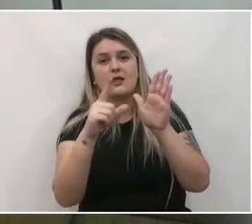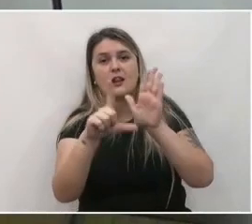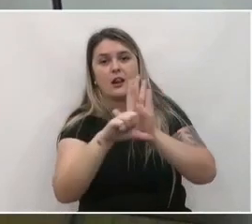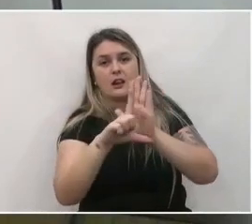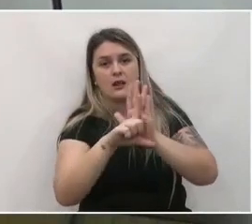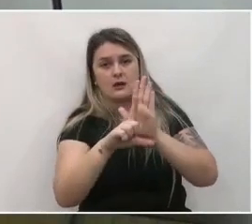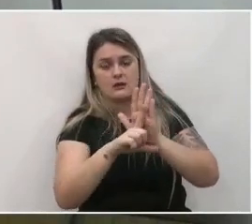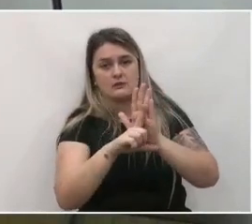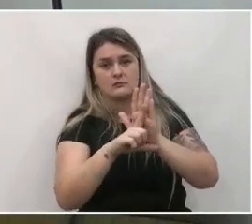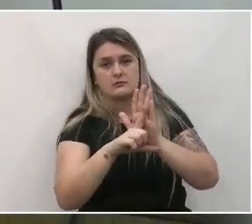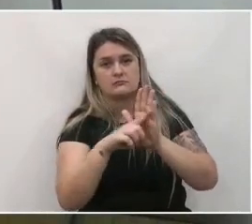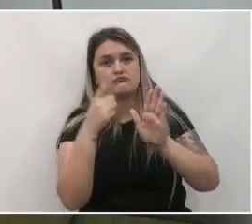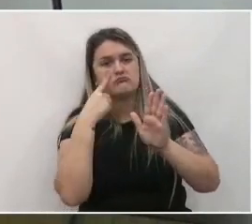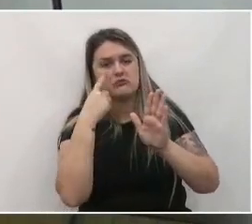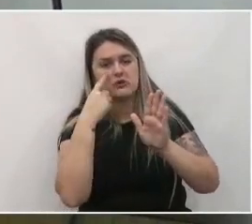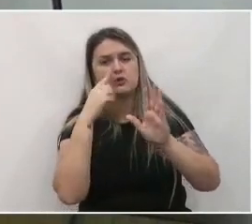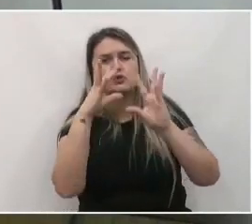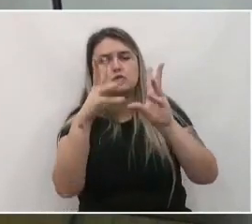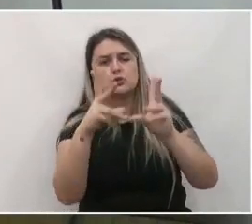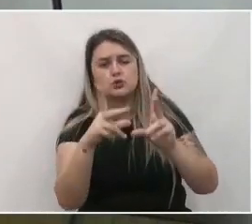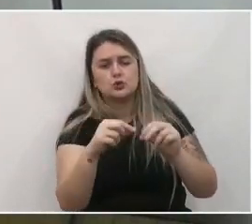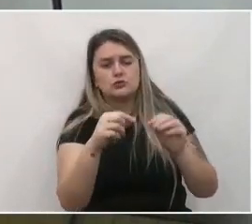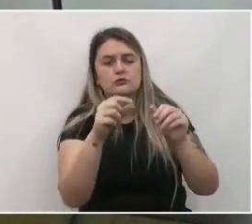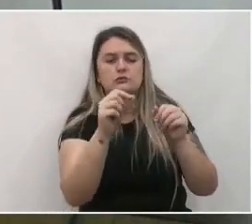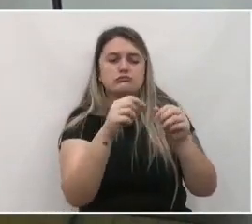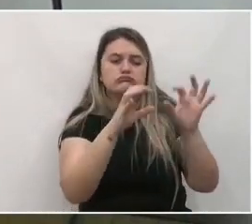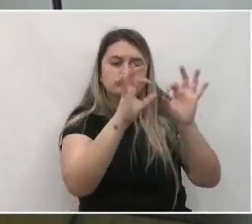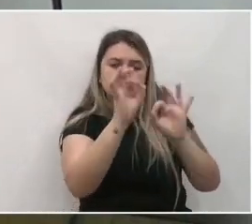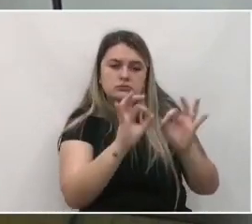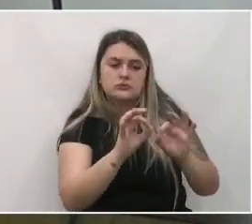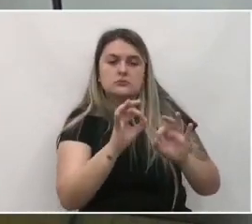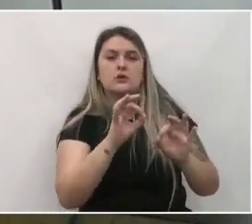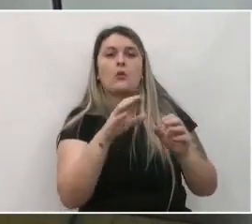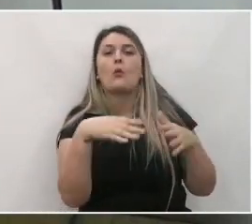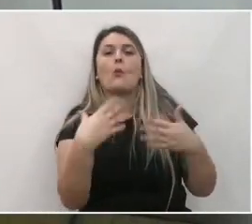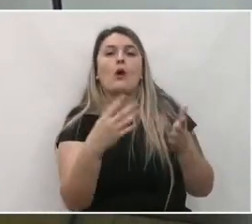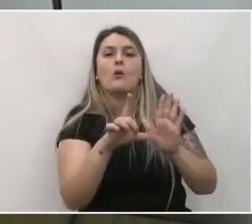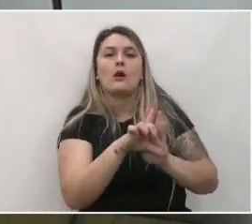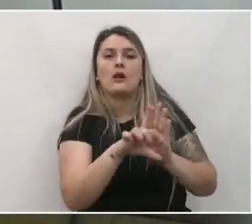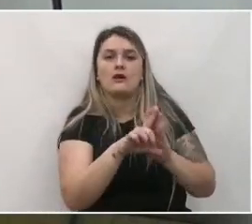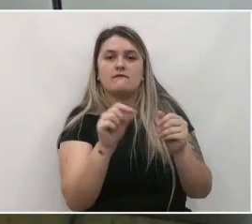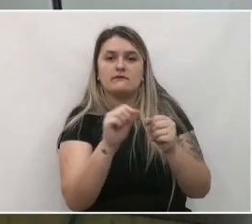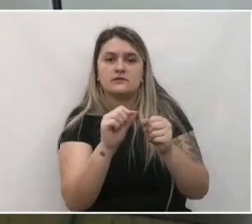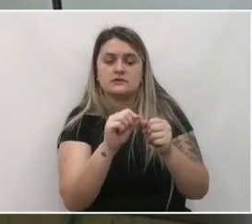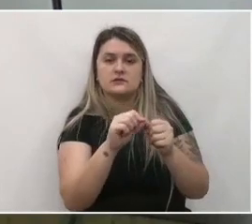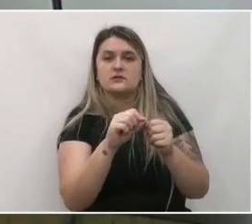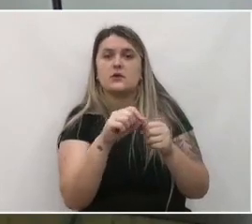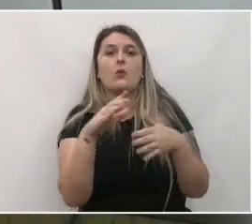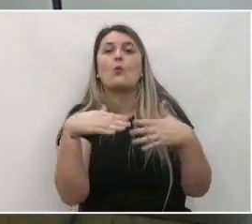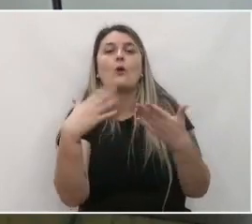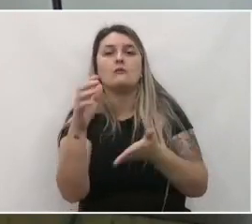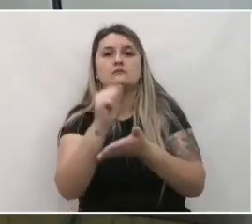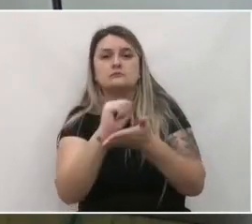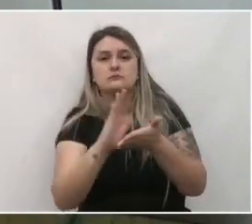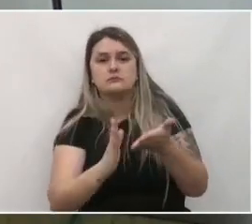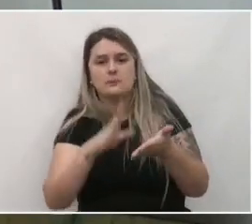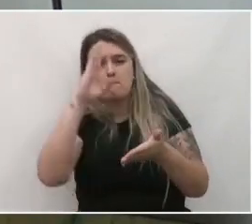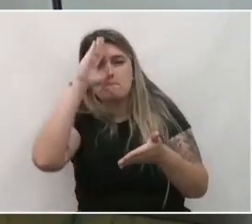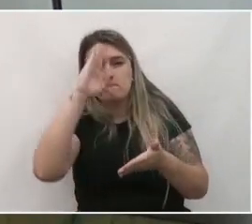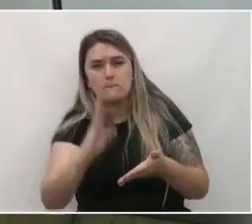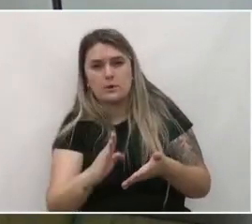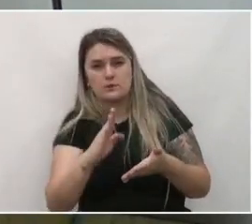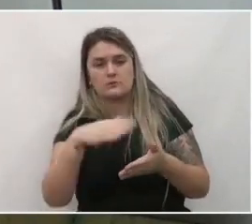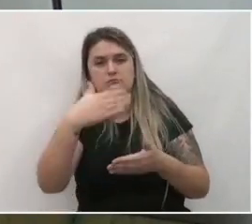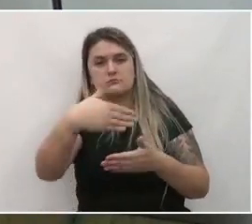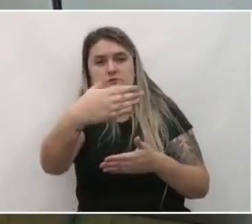estabelecer baseado com tudo que foi levantado anteriormente quais vão ser as legislações quais vão ser as ações prioritárias